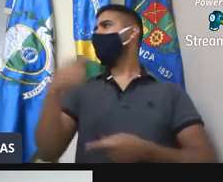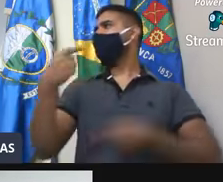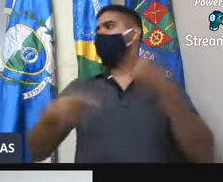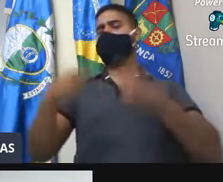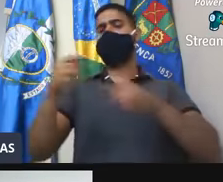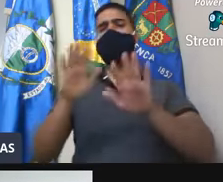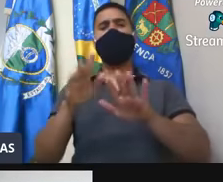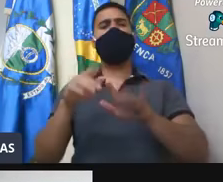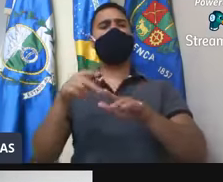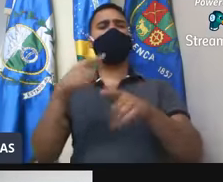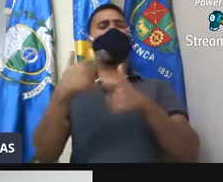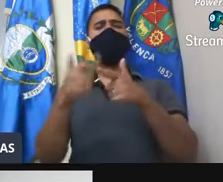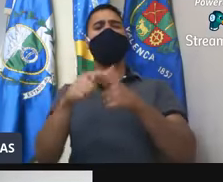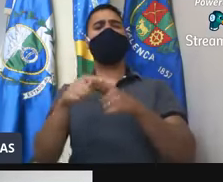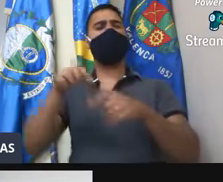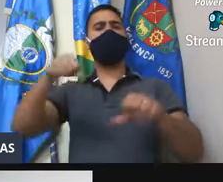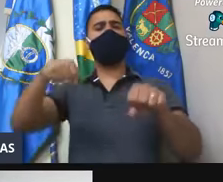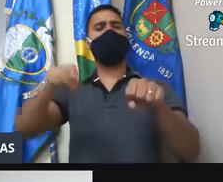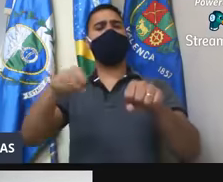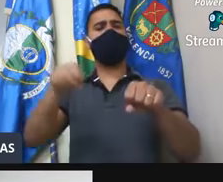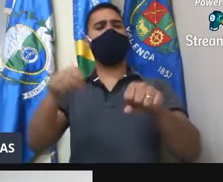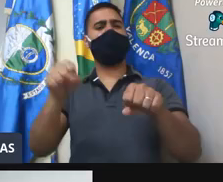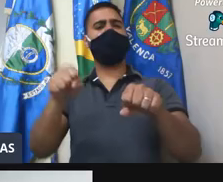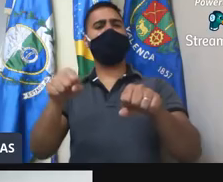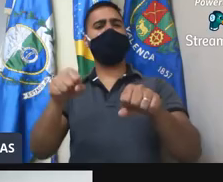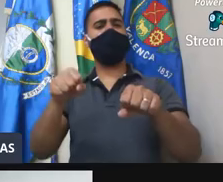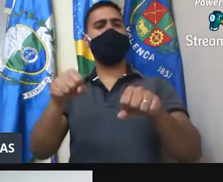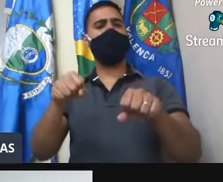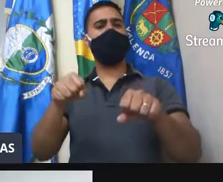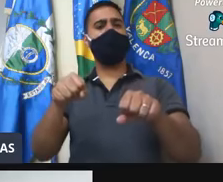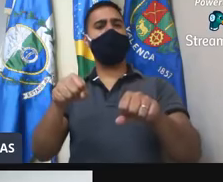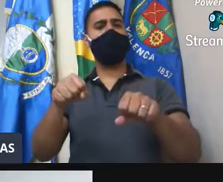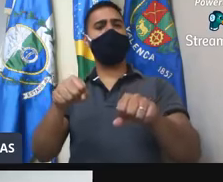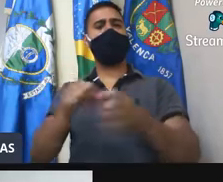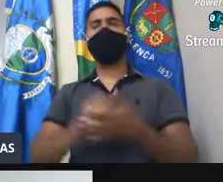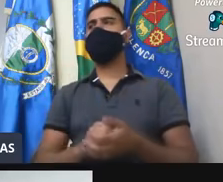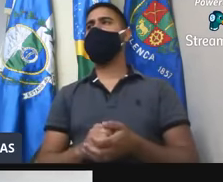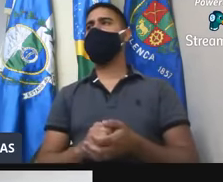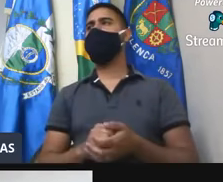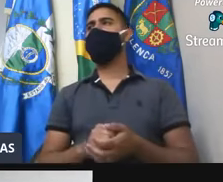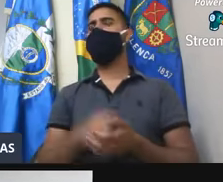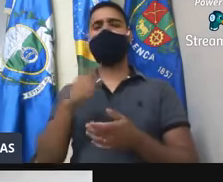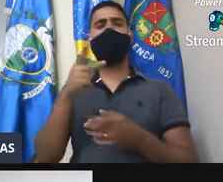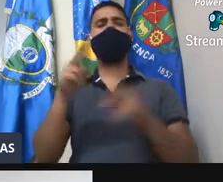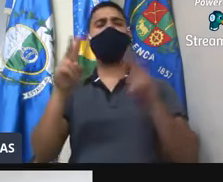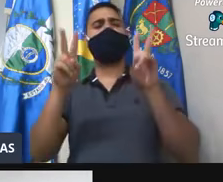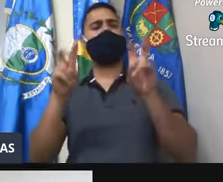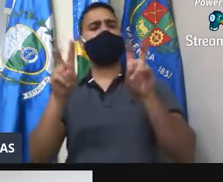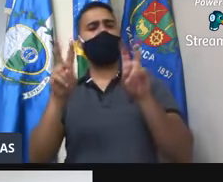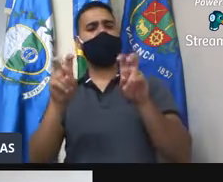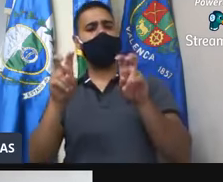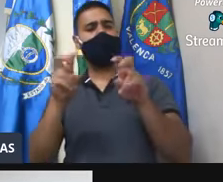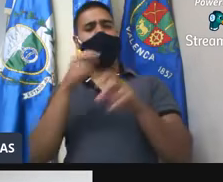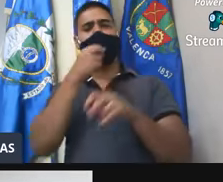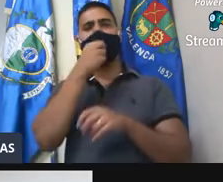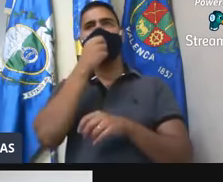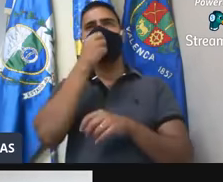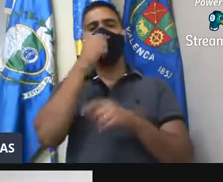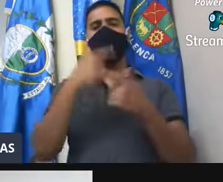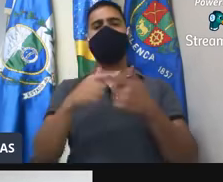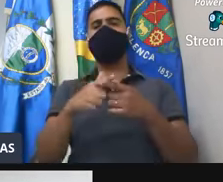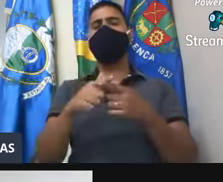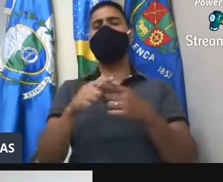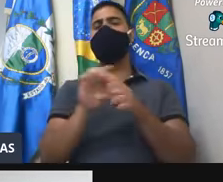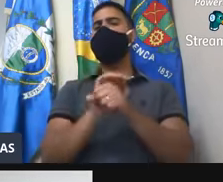questão das motos, eu vou na parte da Tribuna Livre aprofundar nesse debate e com a pandemia